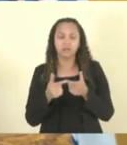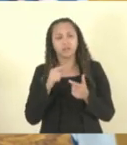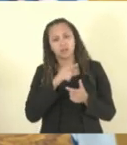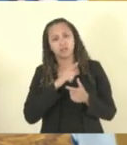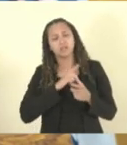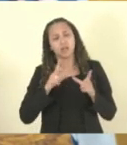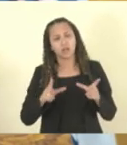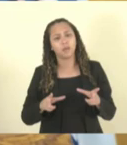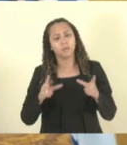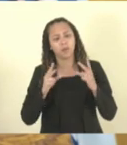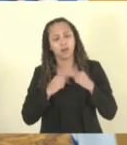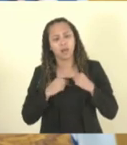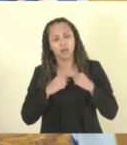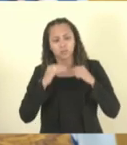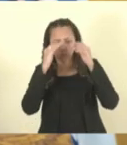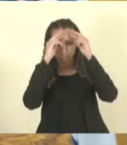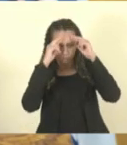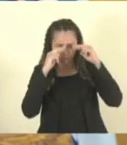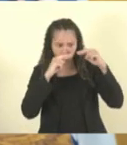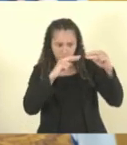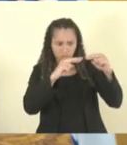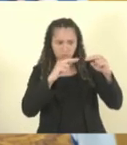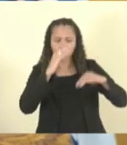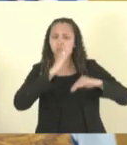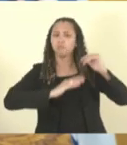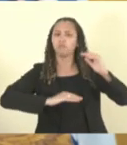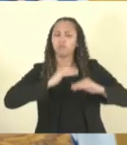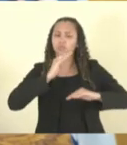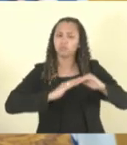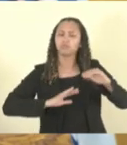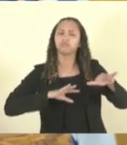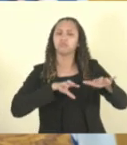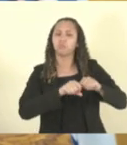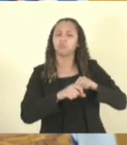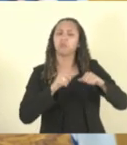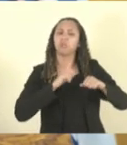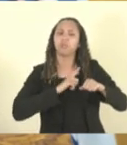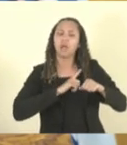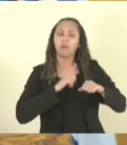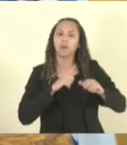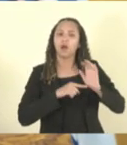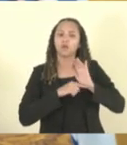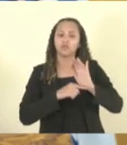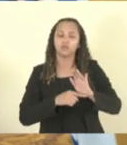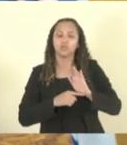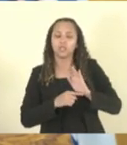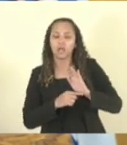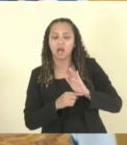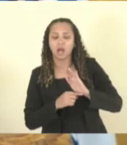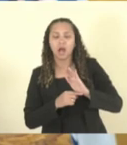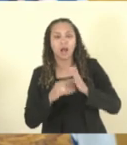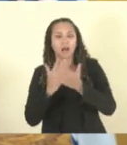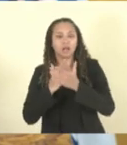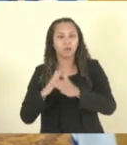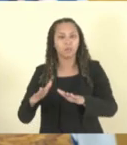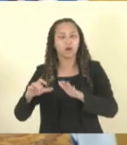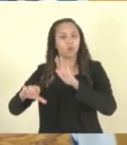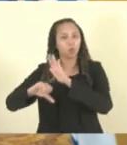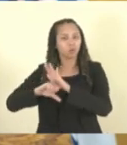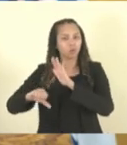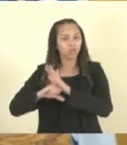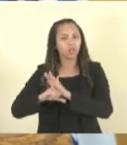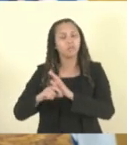respeito. São profissionais altamente gabaritados para combater o crime e encontrar imediantes que amedrontam a